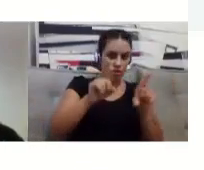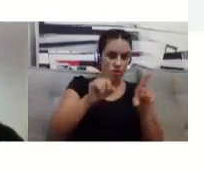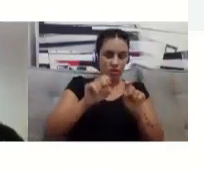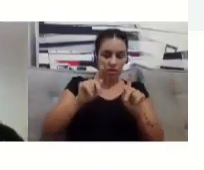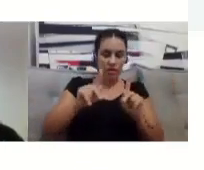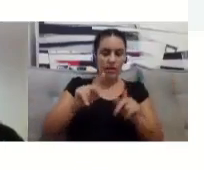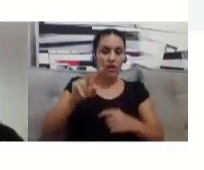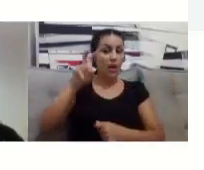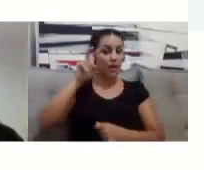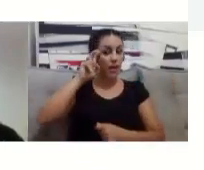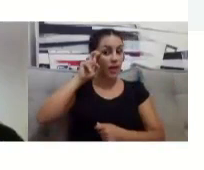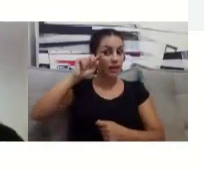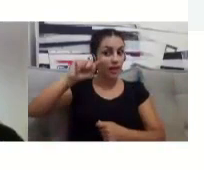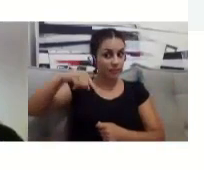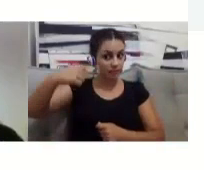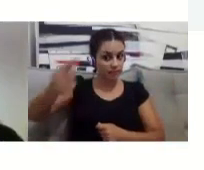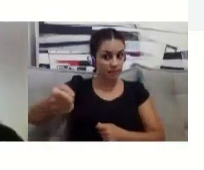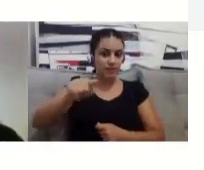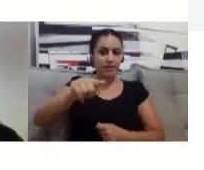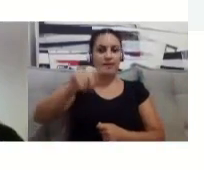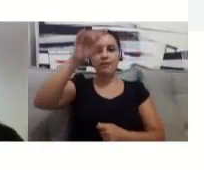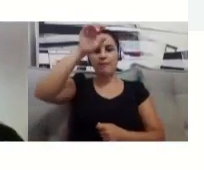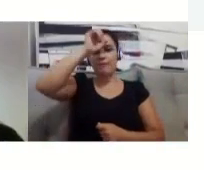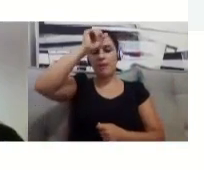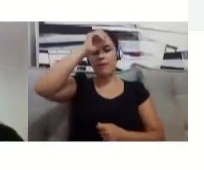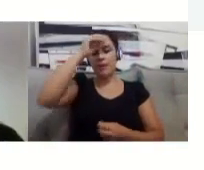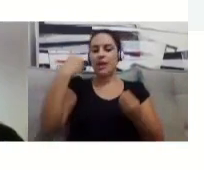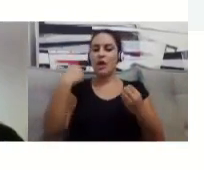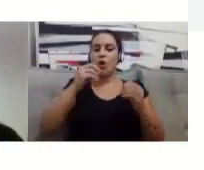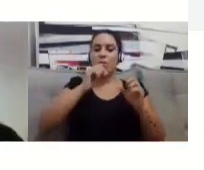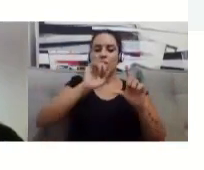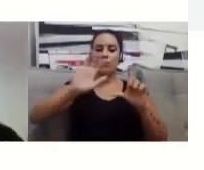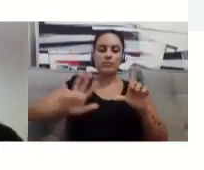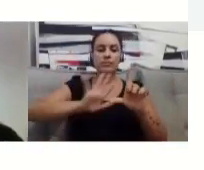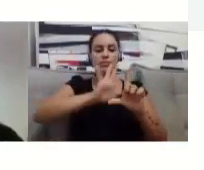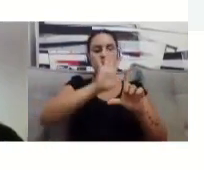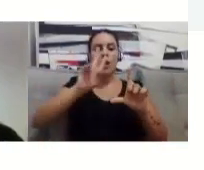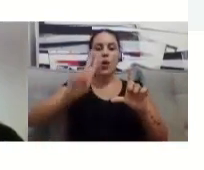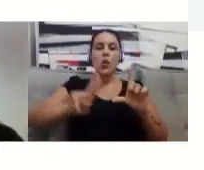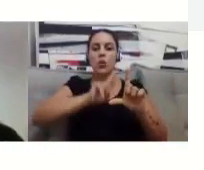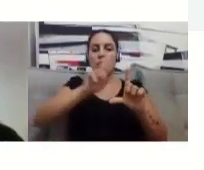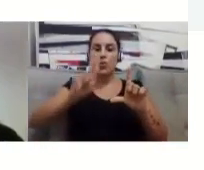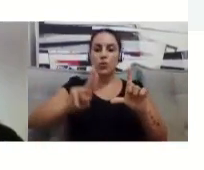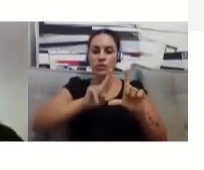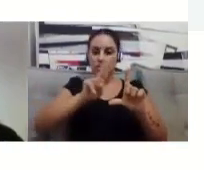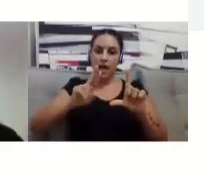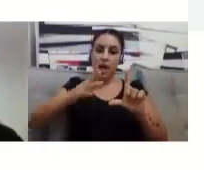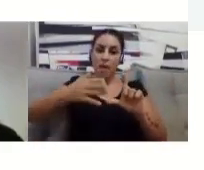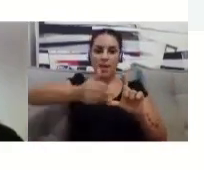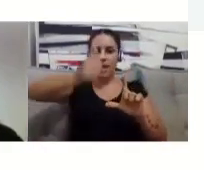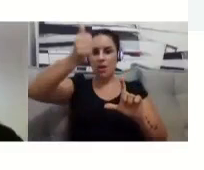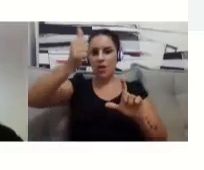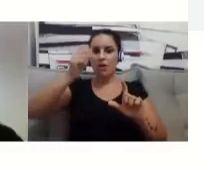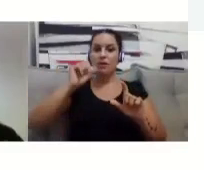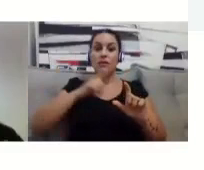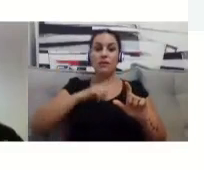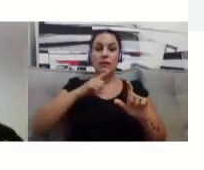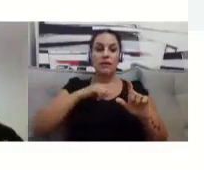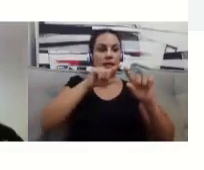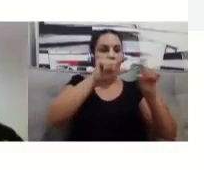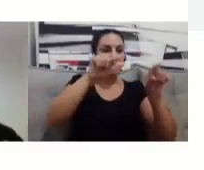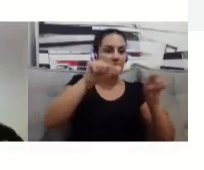no ambiente virtual de aprendizagem, né? Vocês têm várias salas ali disponíveis,